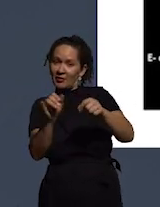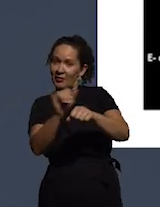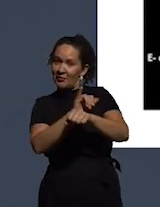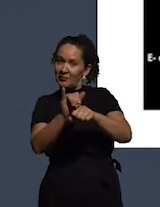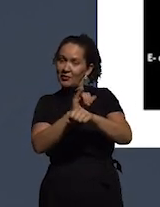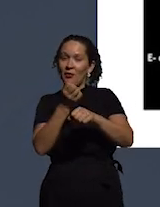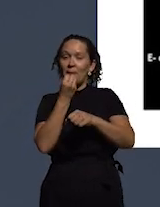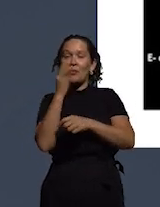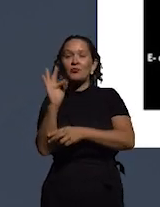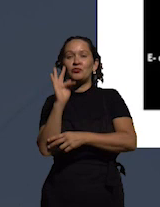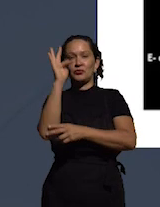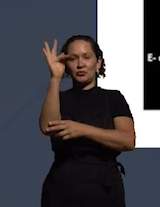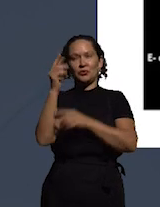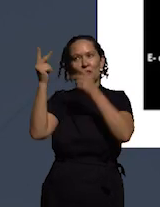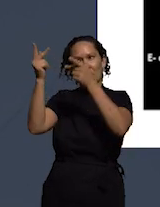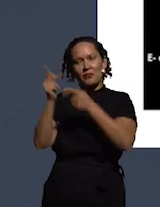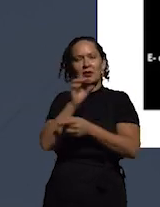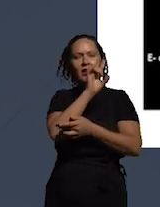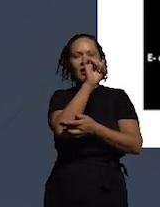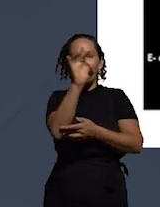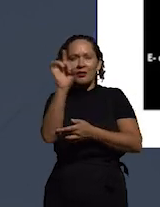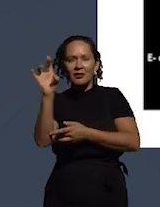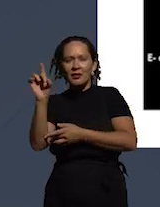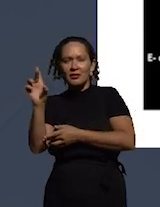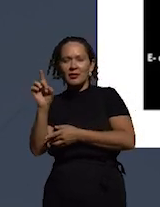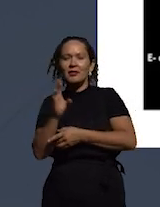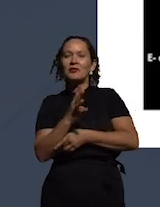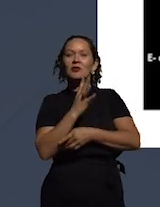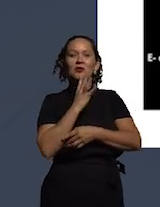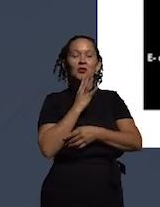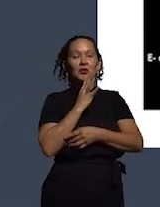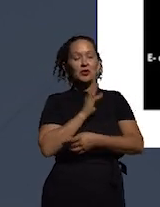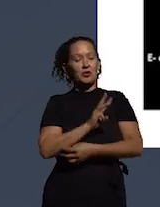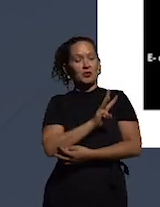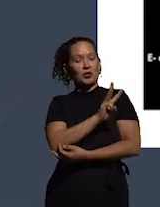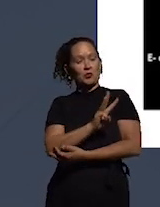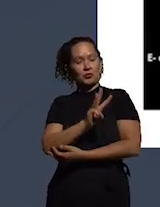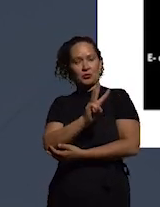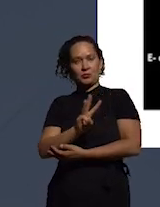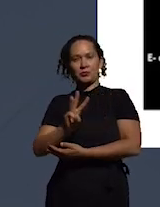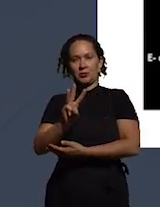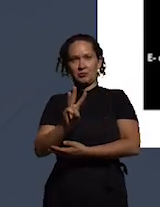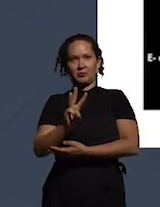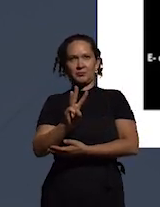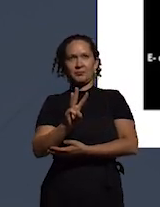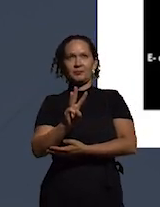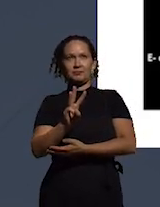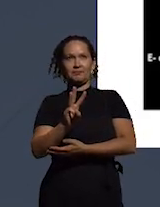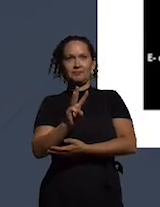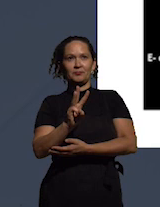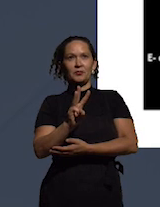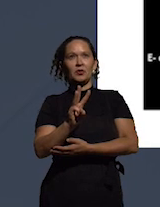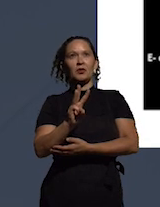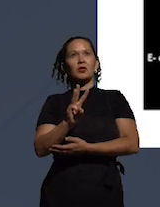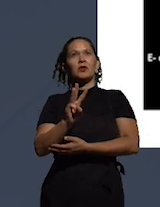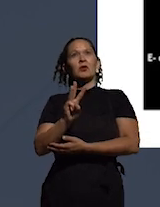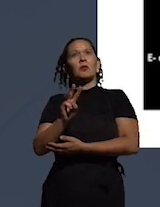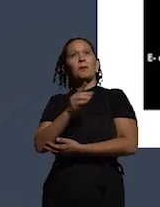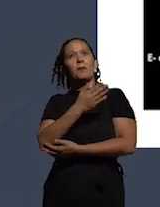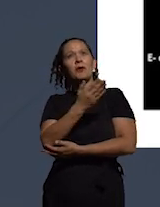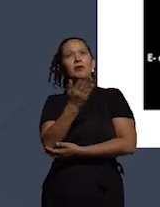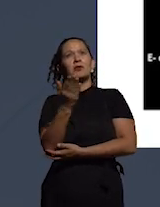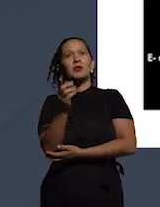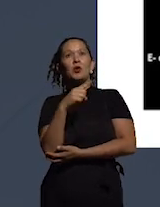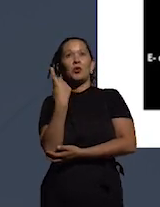gostaria de convidar cada um de vocês a visitarem www.againstcorruption.eu o